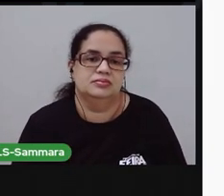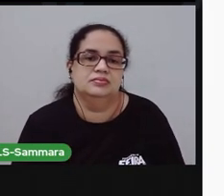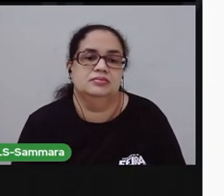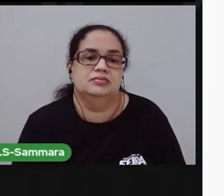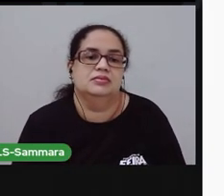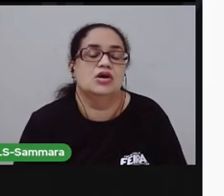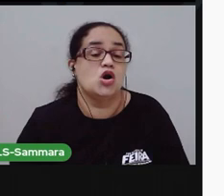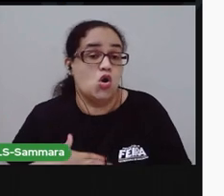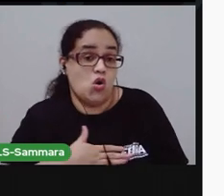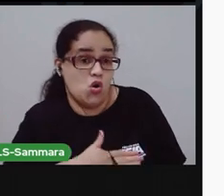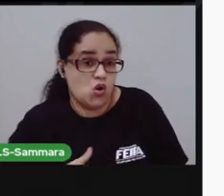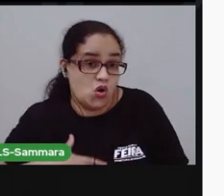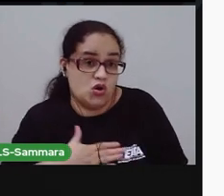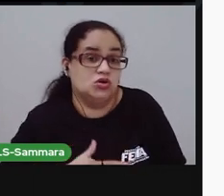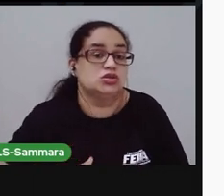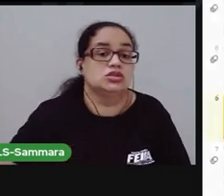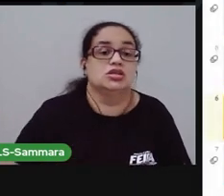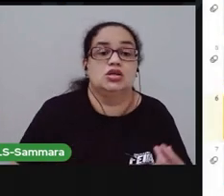Gostaram do poema?